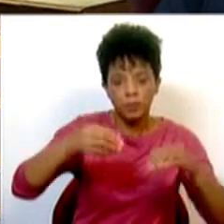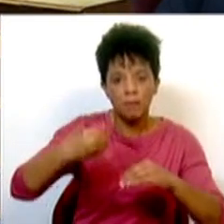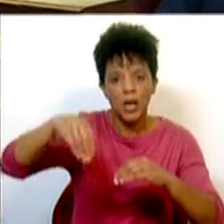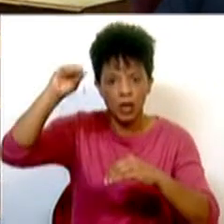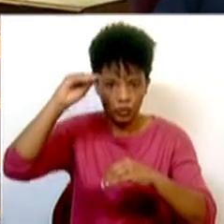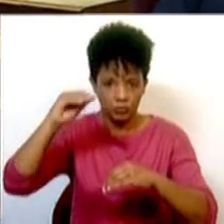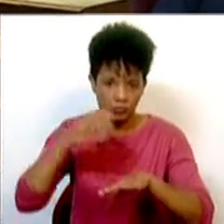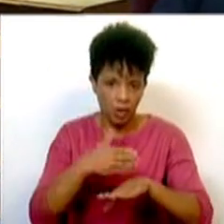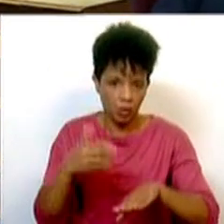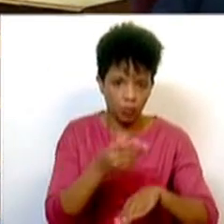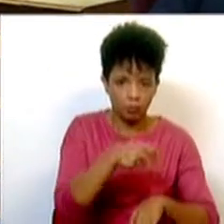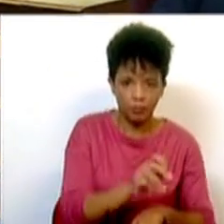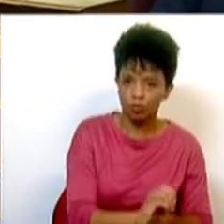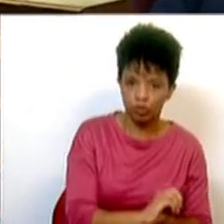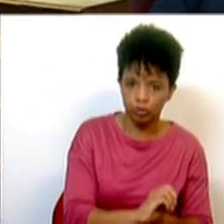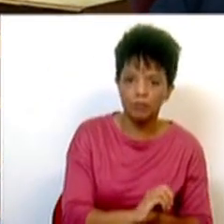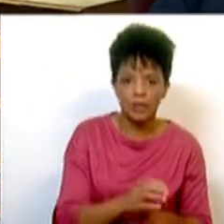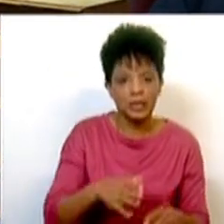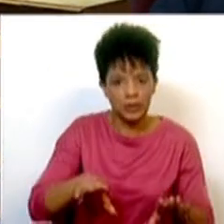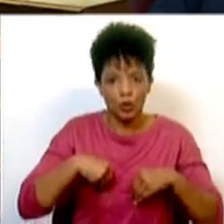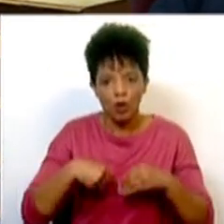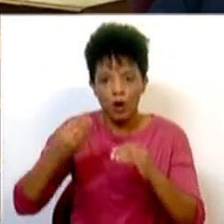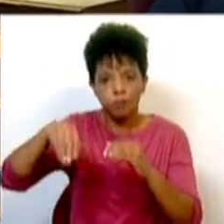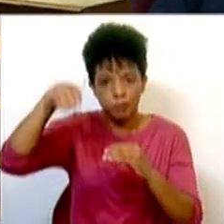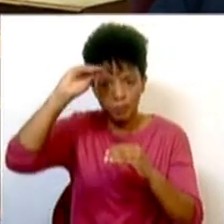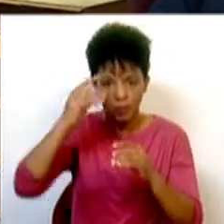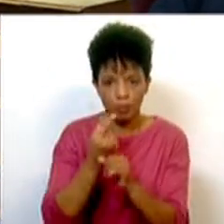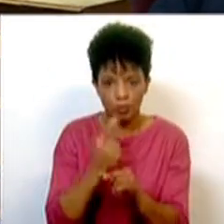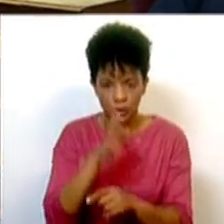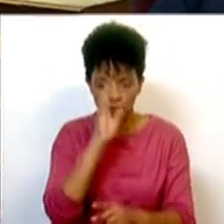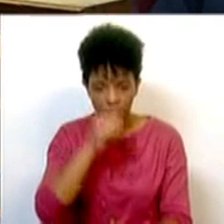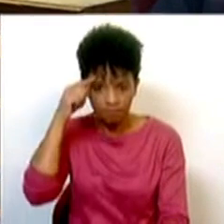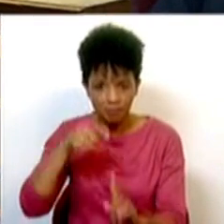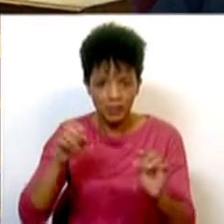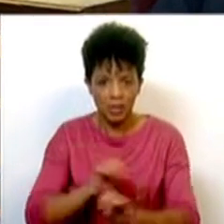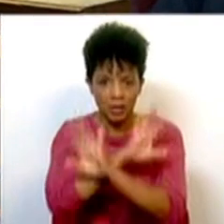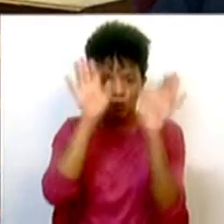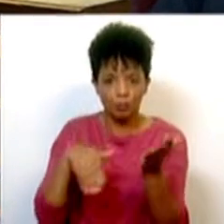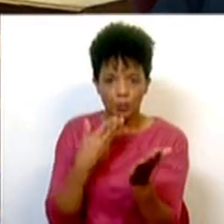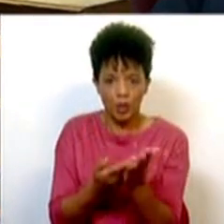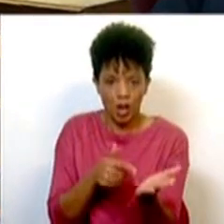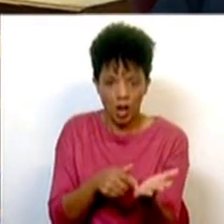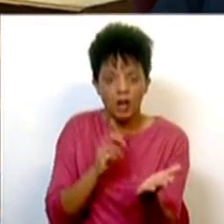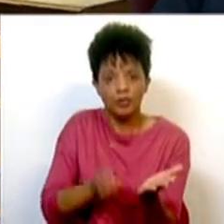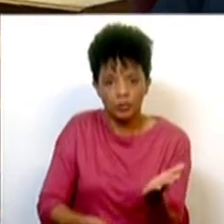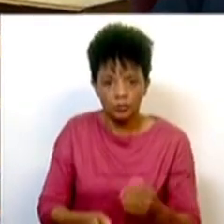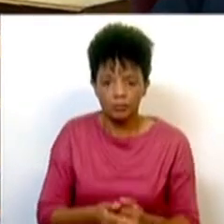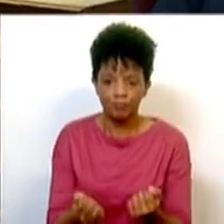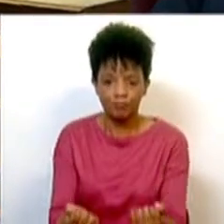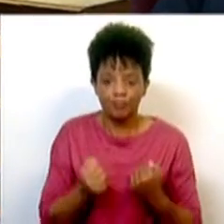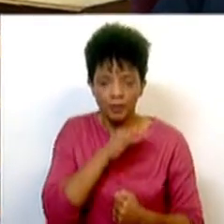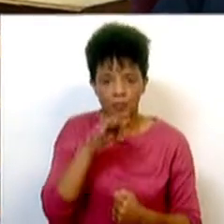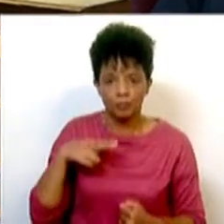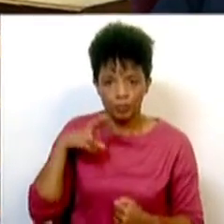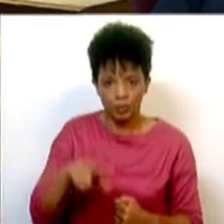num primeiro momento. Por isso, se existe, objetivo claro desta proposta é a poupança das